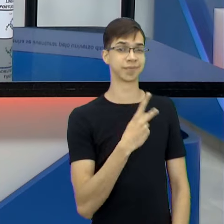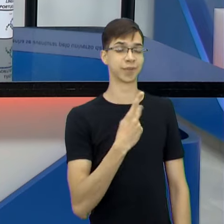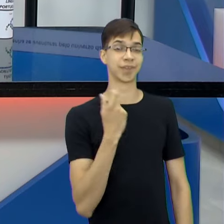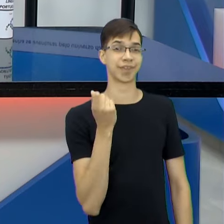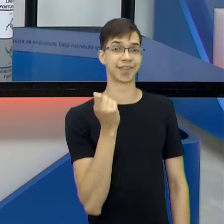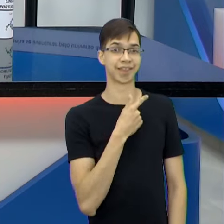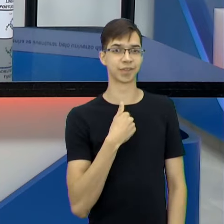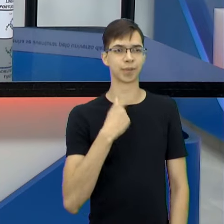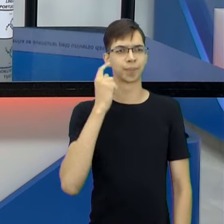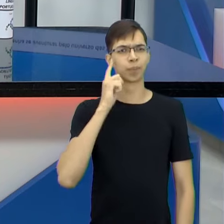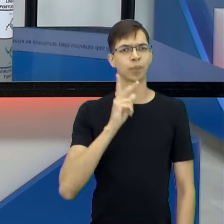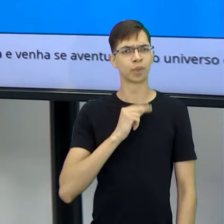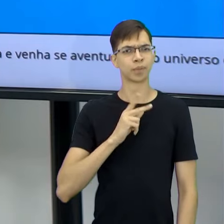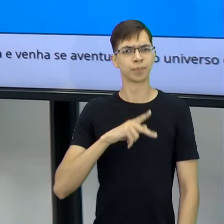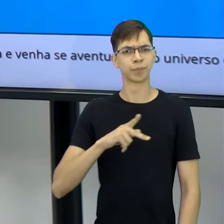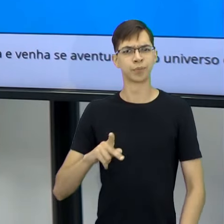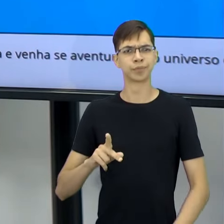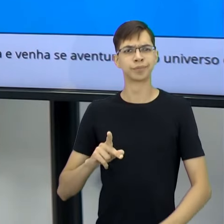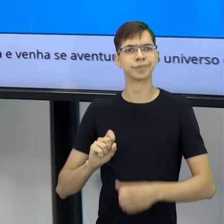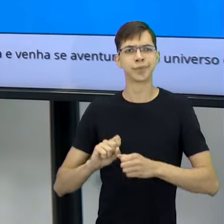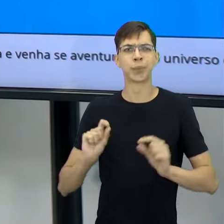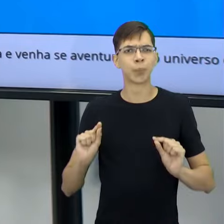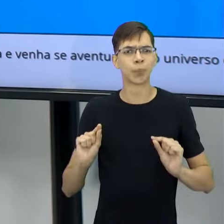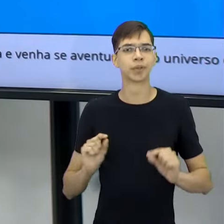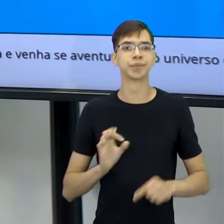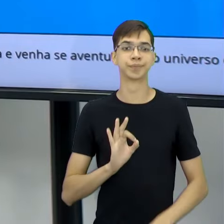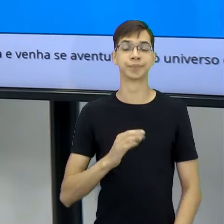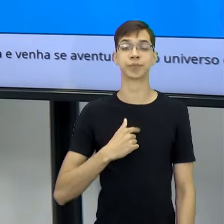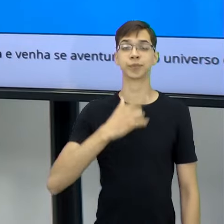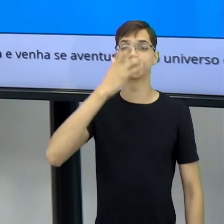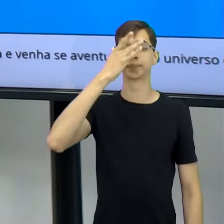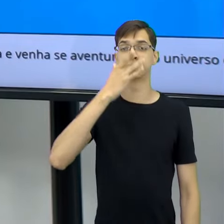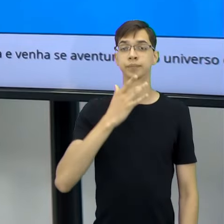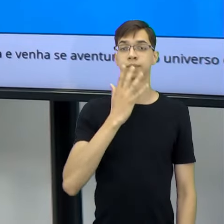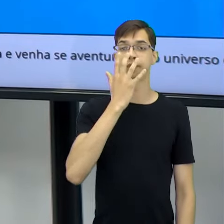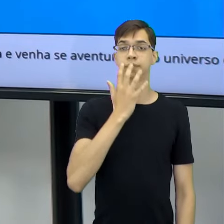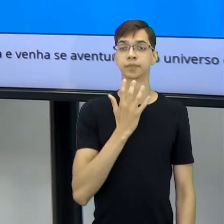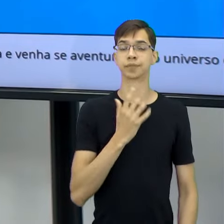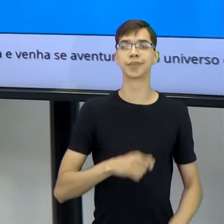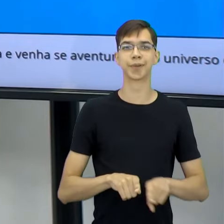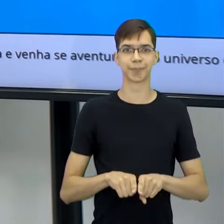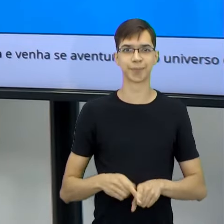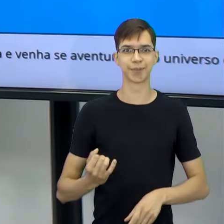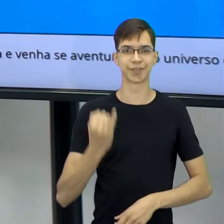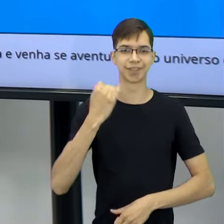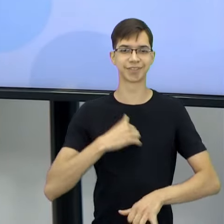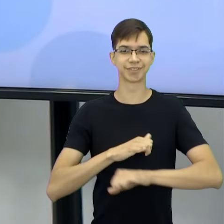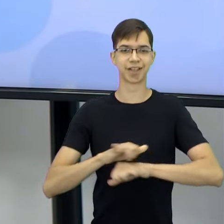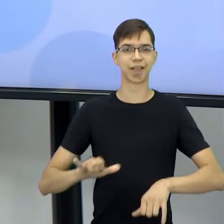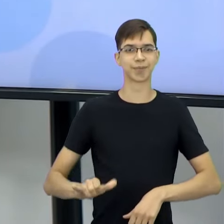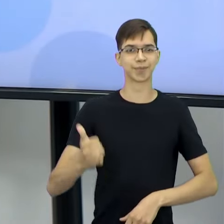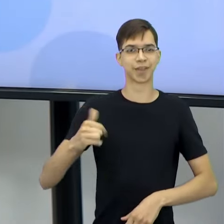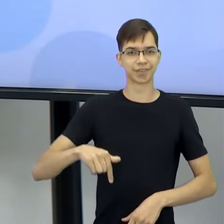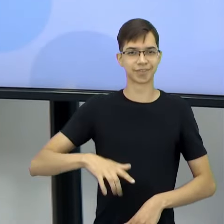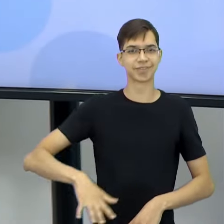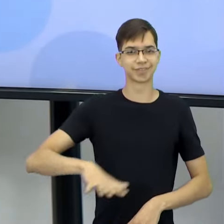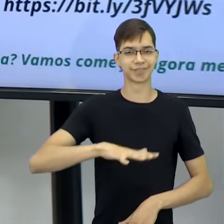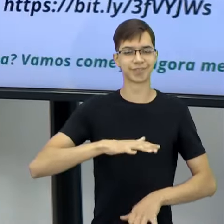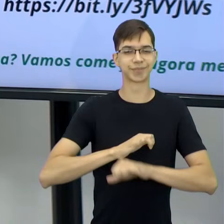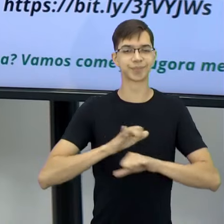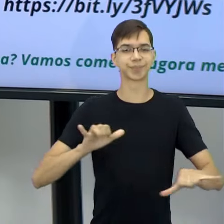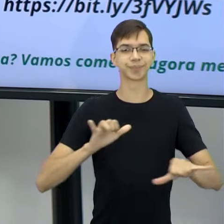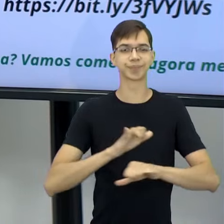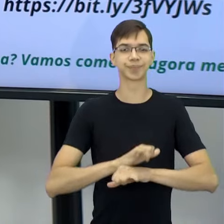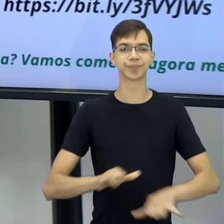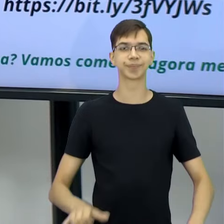fazendo? É verdade, eu sou toda essa cara serinha, E é legal, ah, uma outra coisa importante, já que estou aqui, vou aproveitar do seu espaço para falar, olha, tudo aquilo que a vai